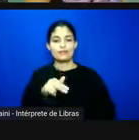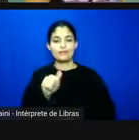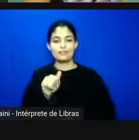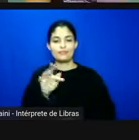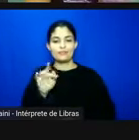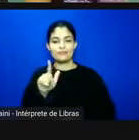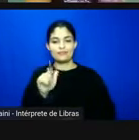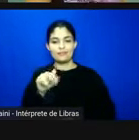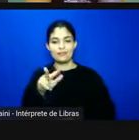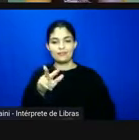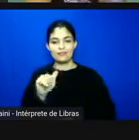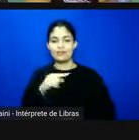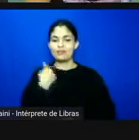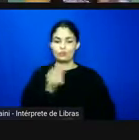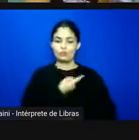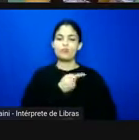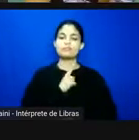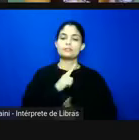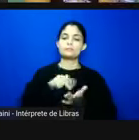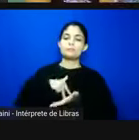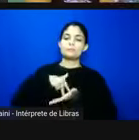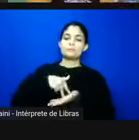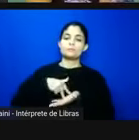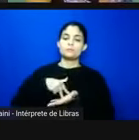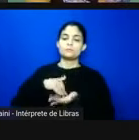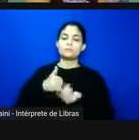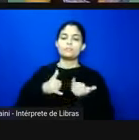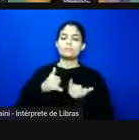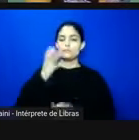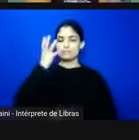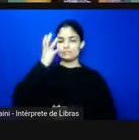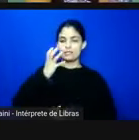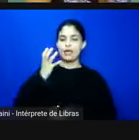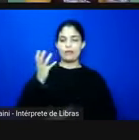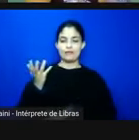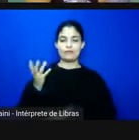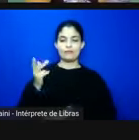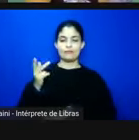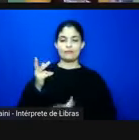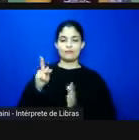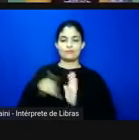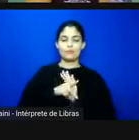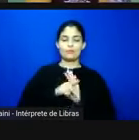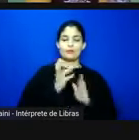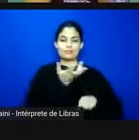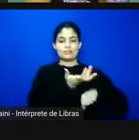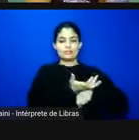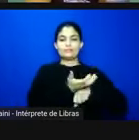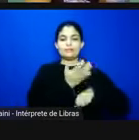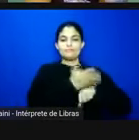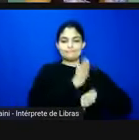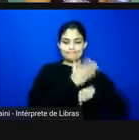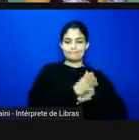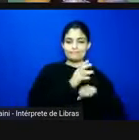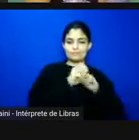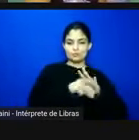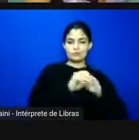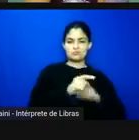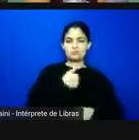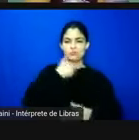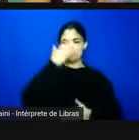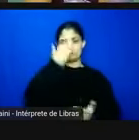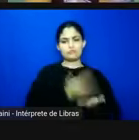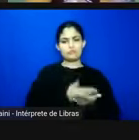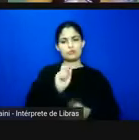ter uma postura mais mais séria mais comprometida né com as cadeiras de prática de ensino eu acho que isso é extremamente importante por que que